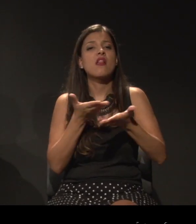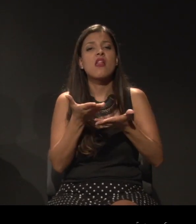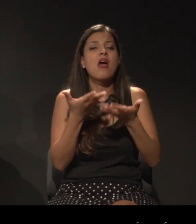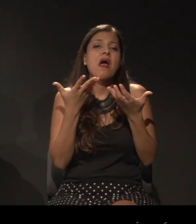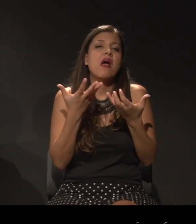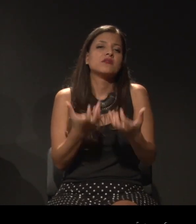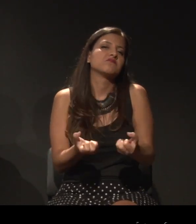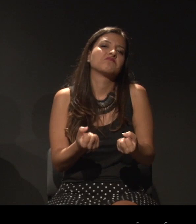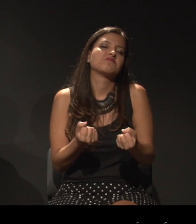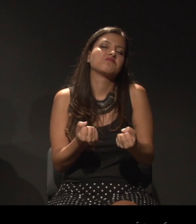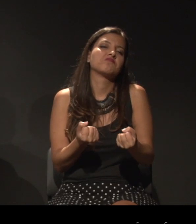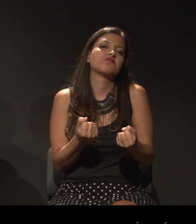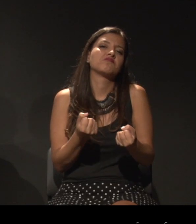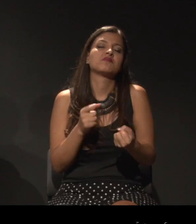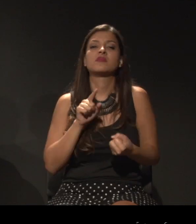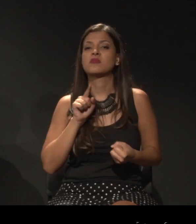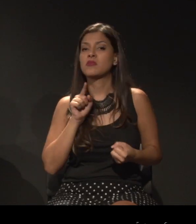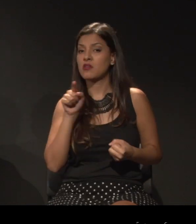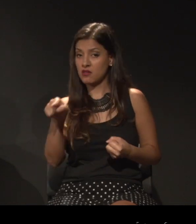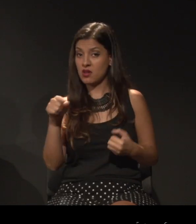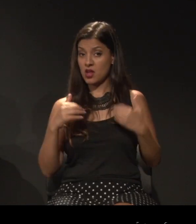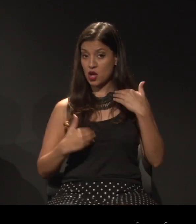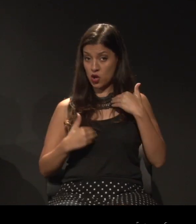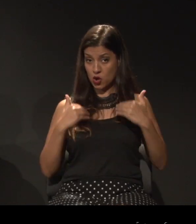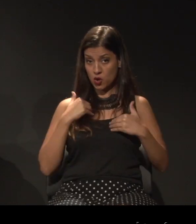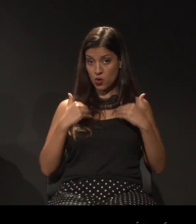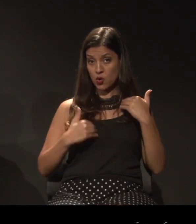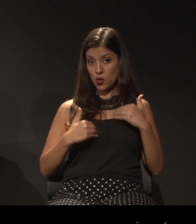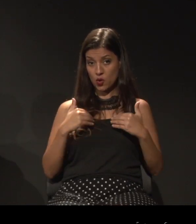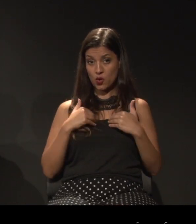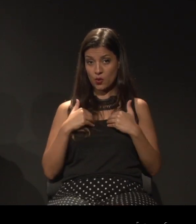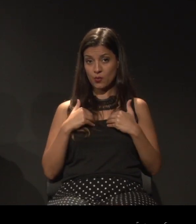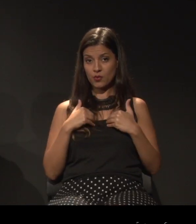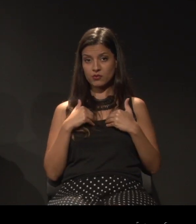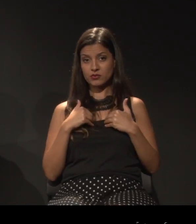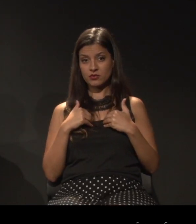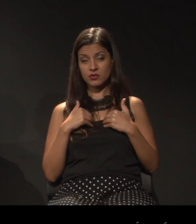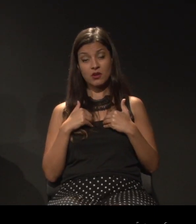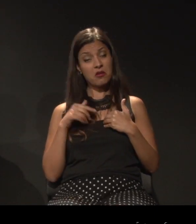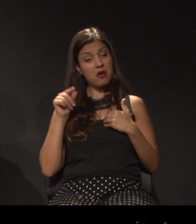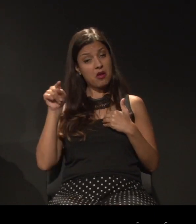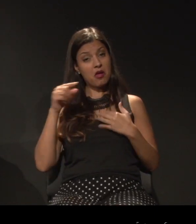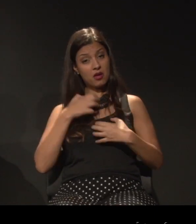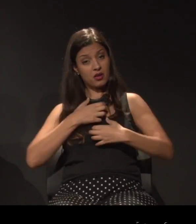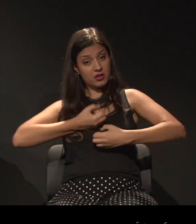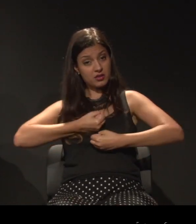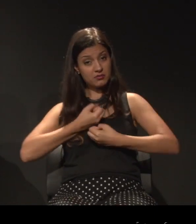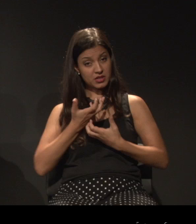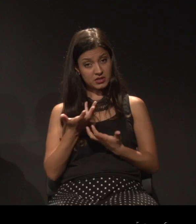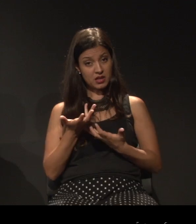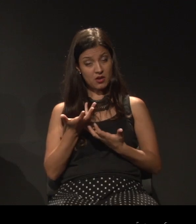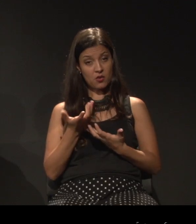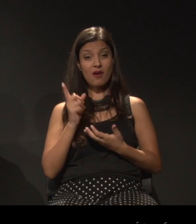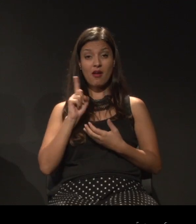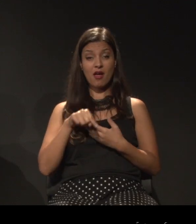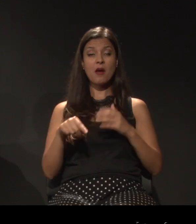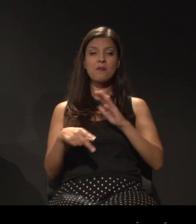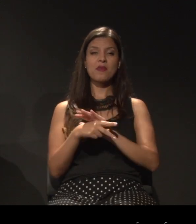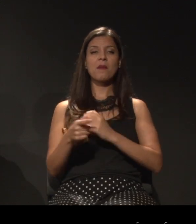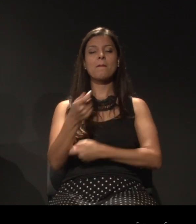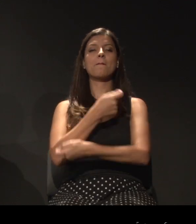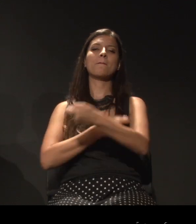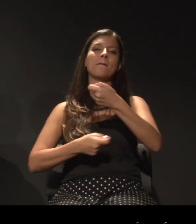que aquele corpo, com aquela expressão, pudesse fazer parte de um mercado,